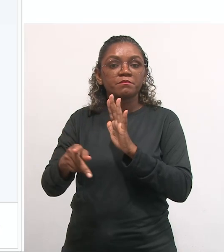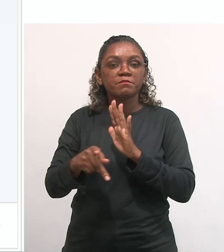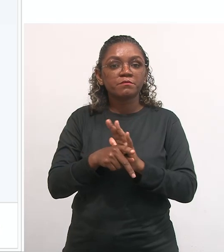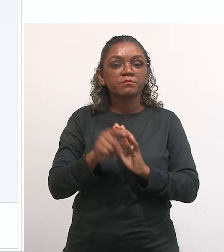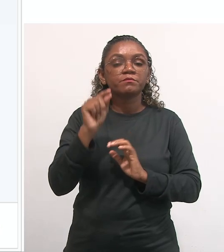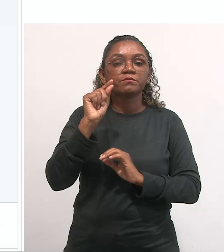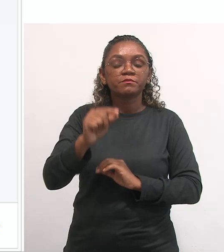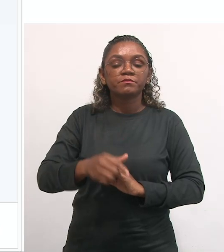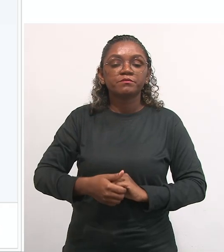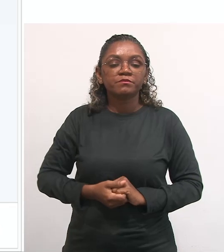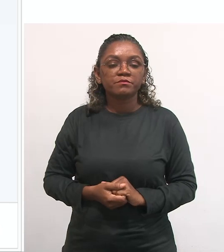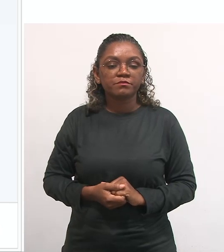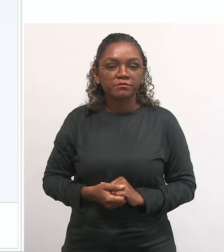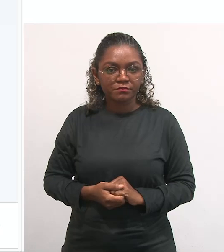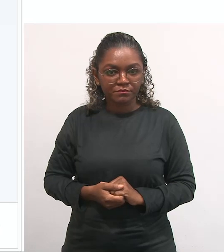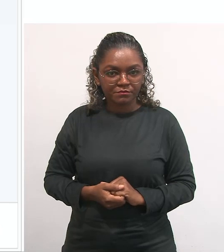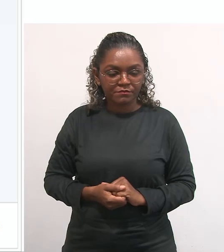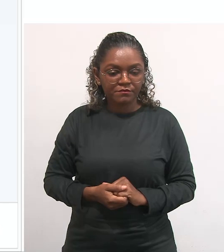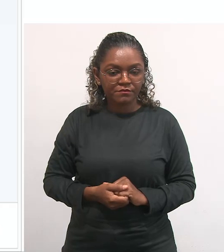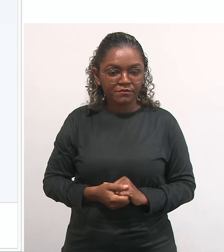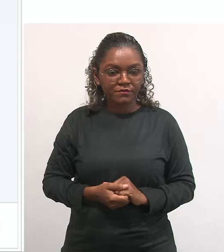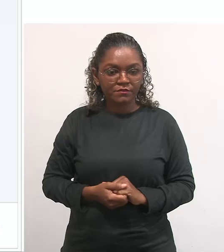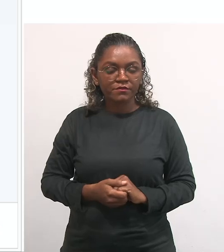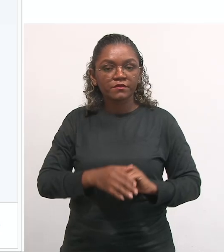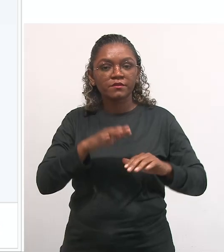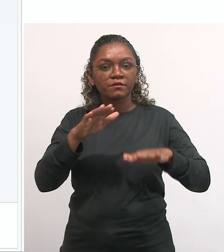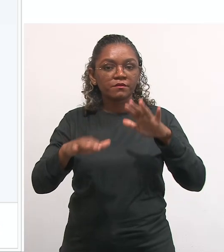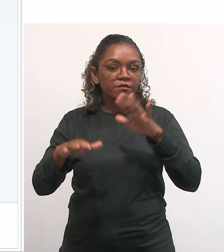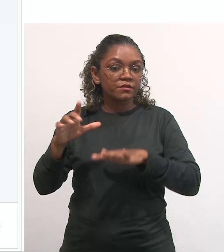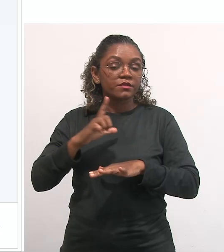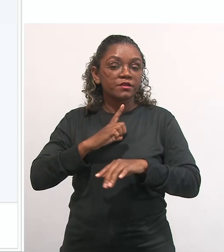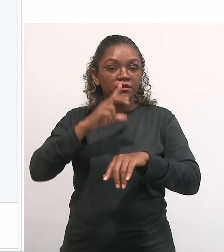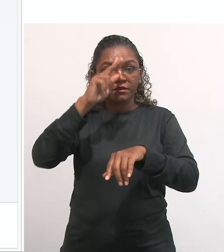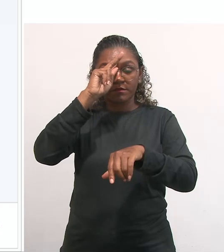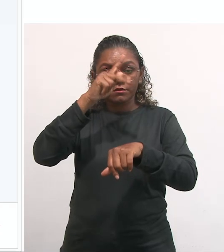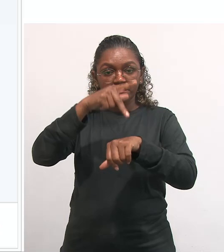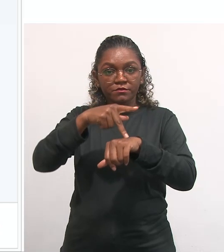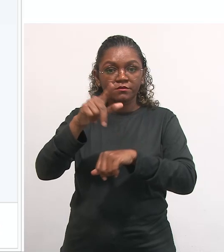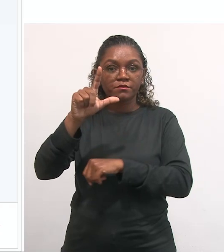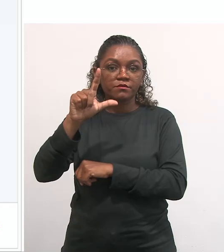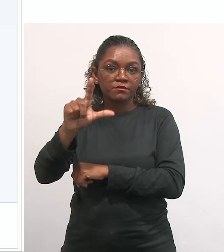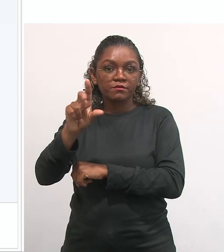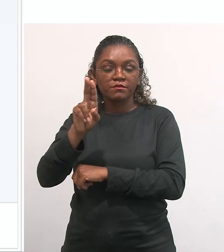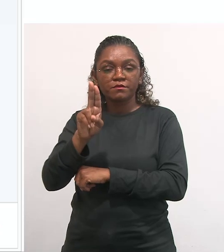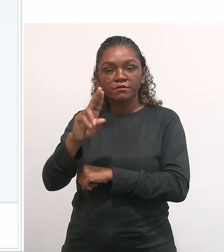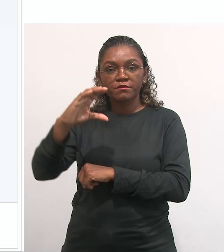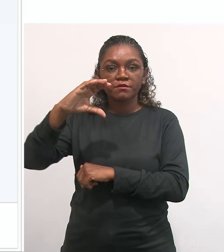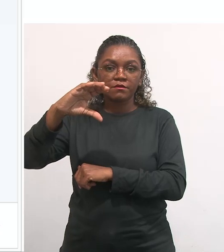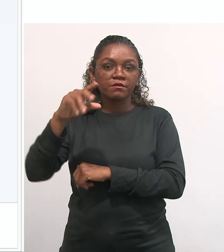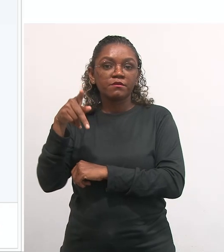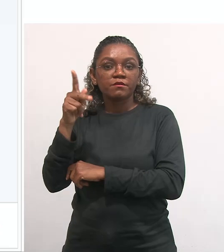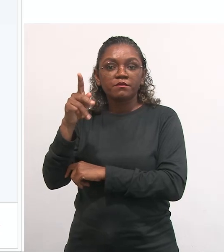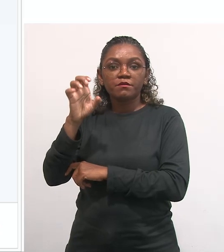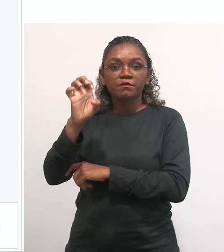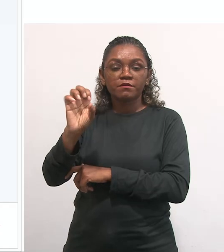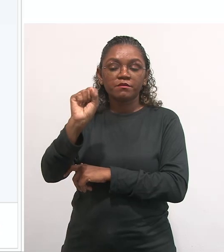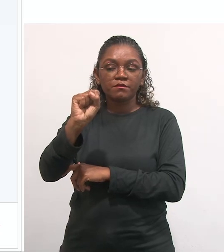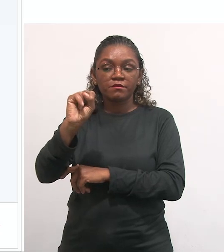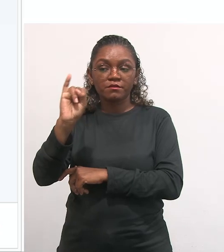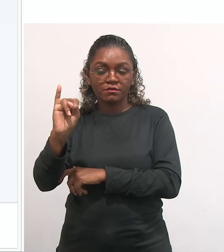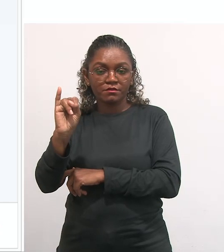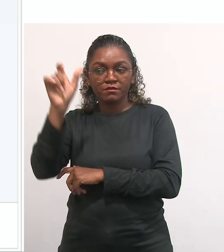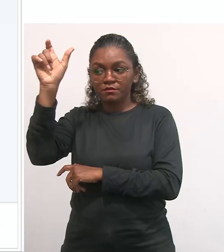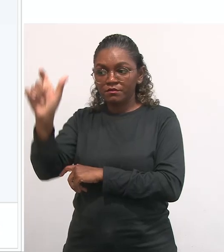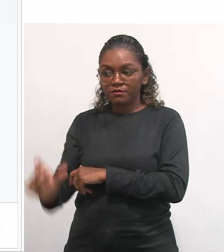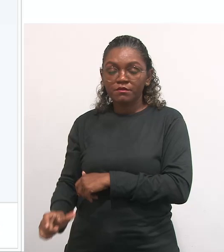foram arroladas pela Priscila. Ela traz a classificação do Luquezzi, que é um grande teórico sobre avaliação,